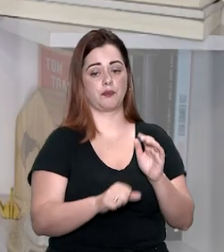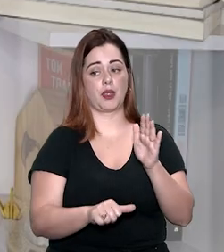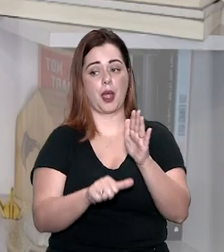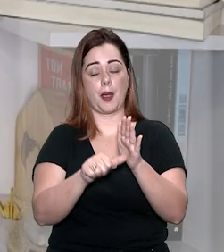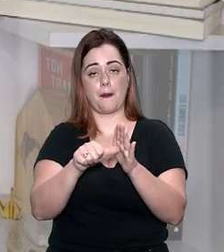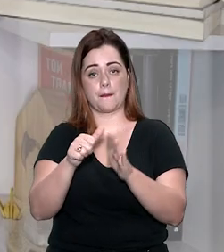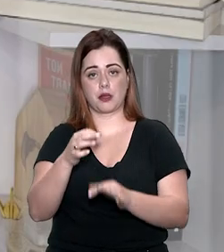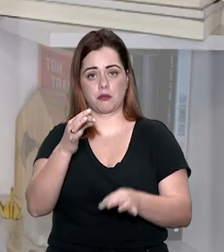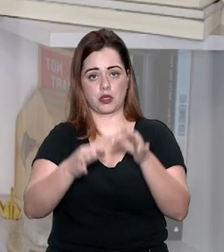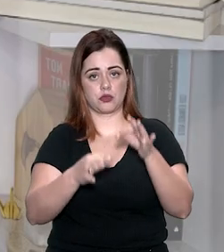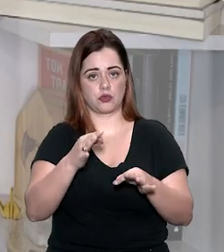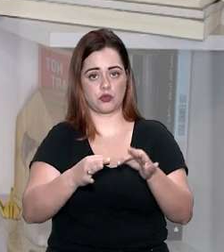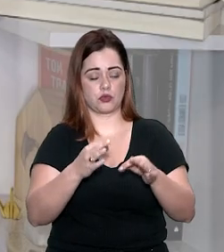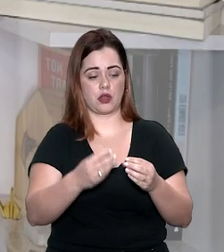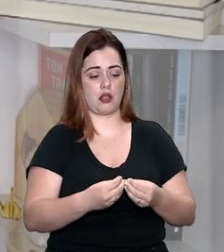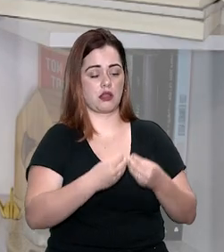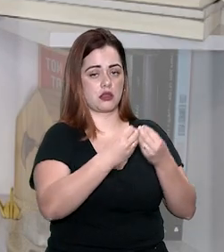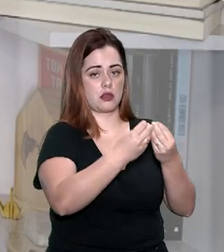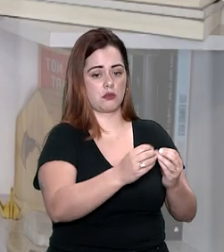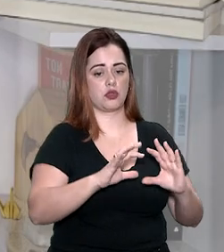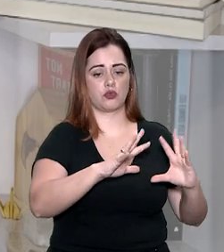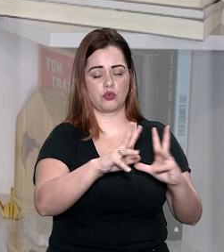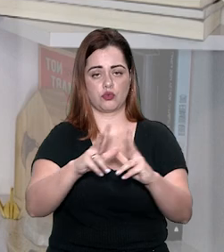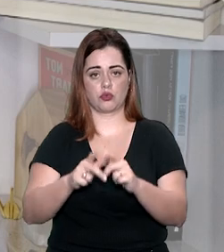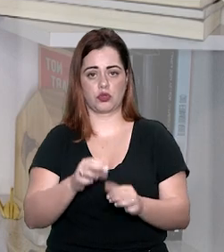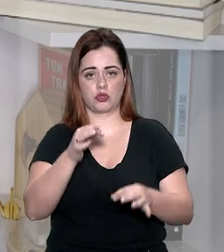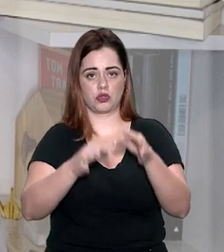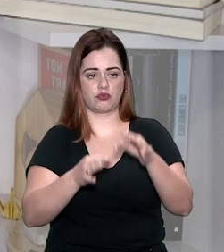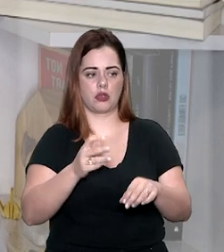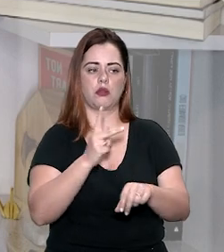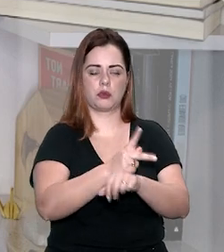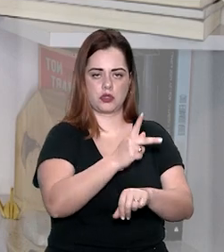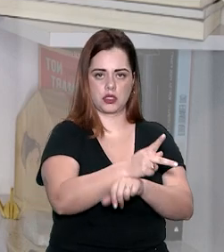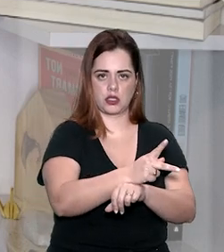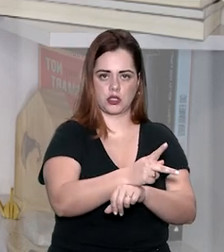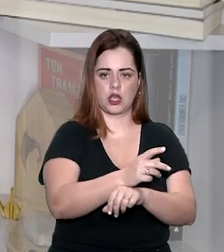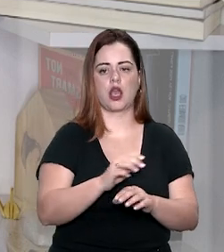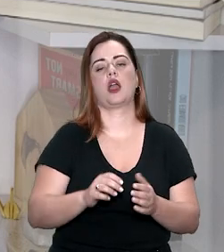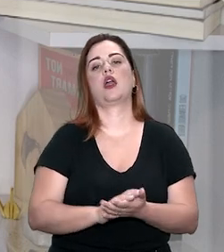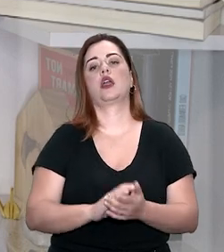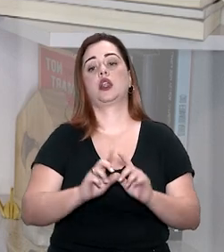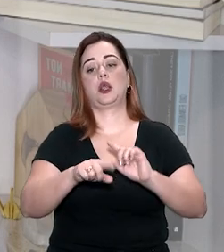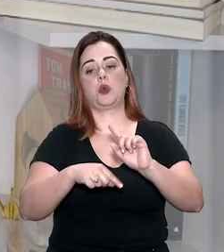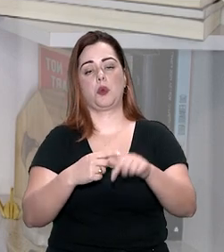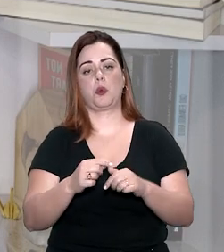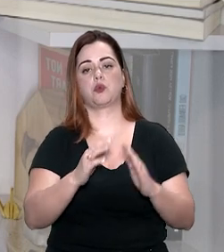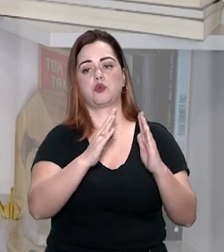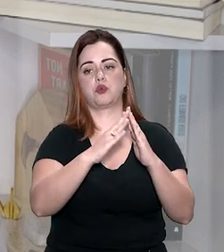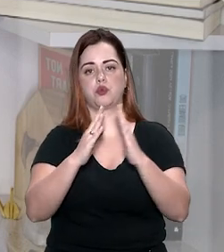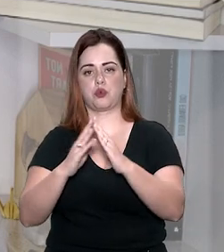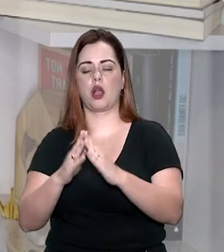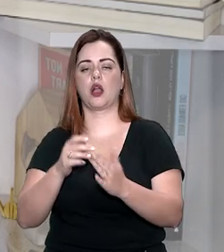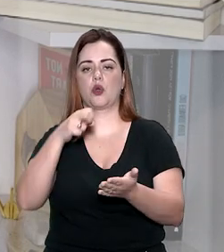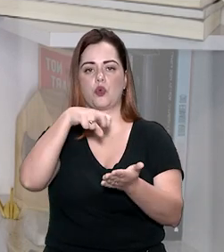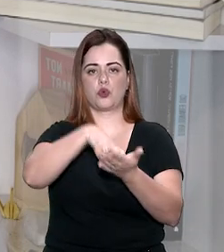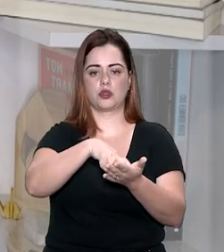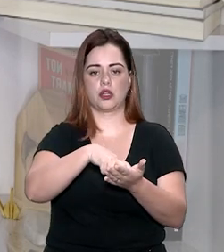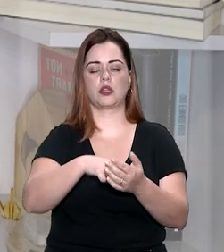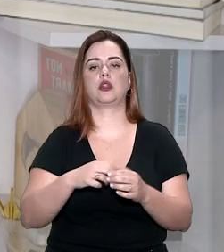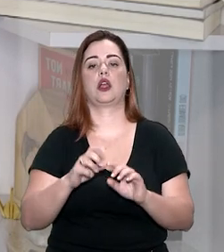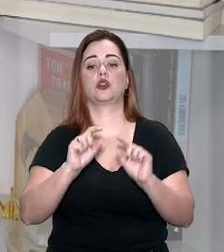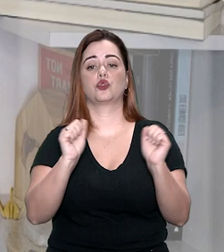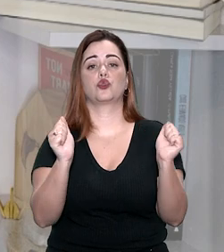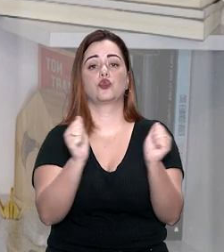Em primeira instância, a demanda dos consumidores foi julgada procedente e a corretora de imóveis foi condenada, de forma